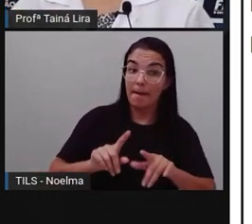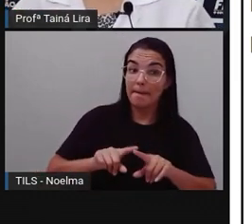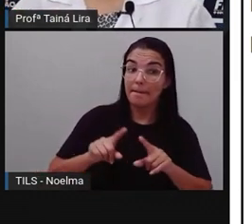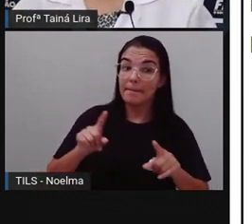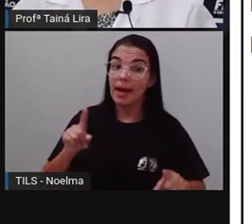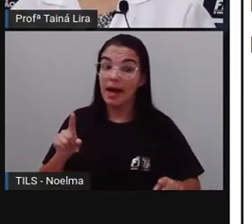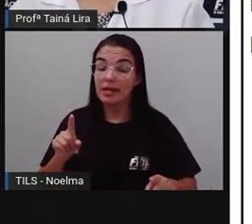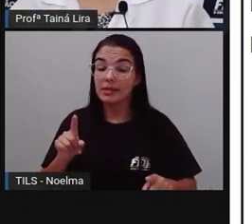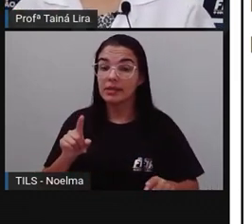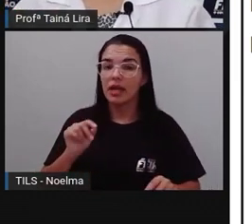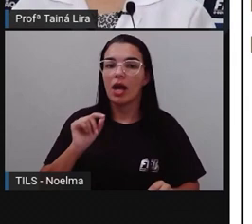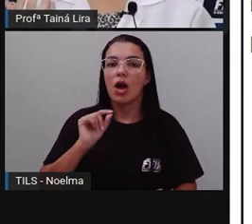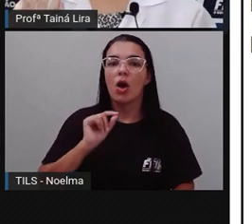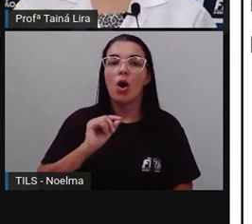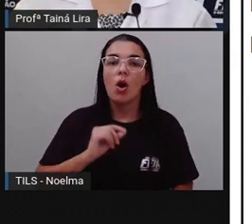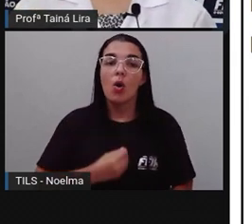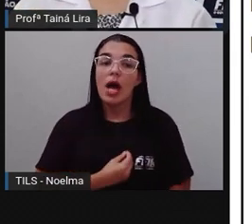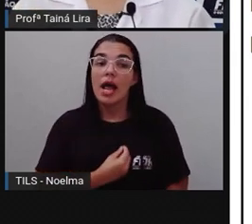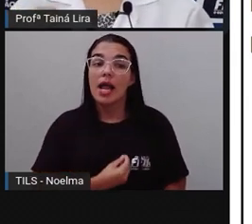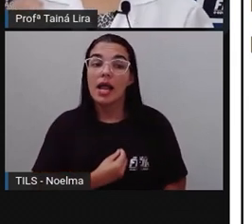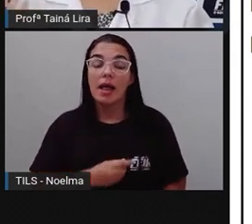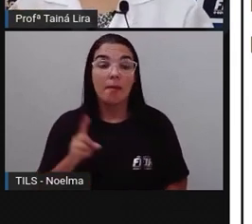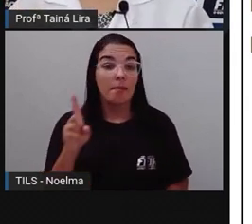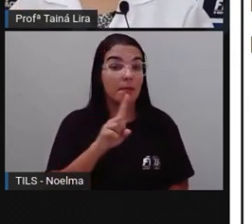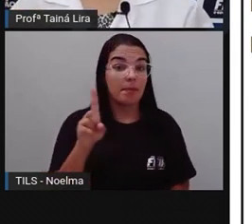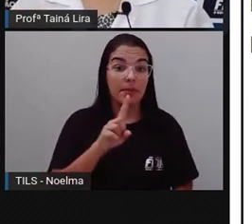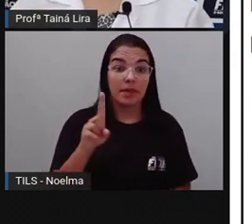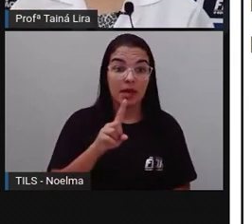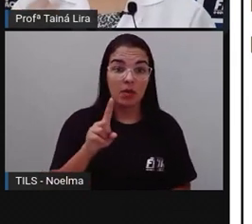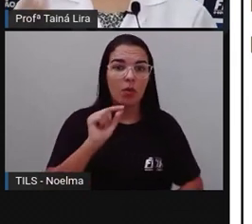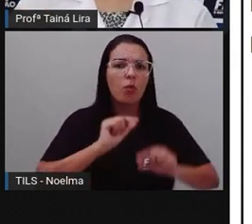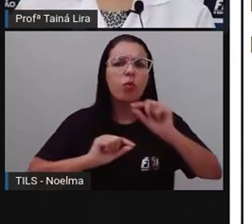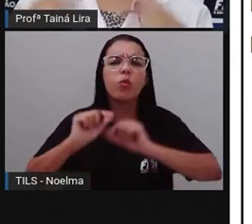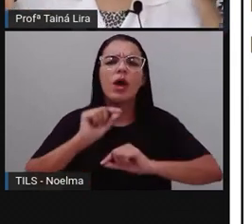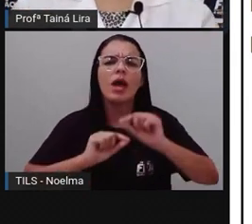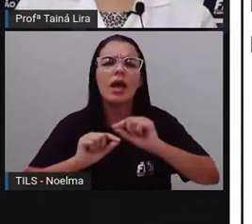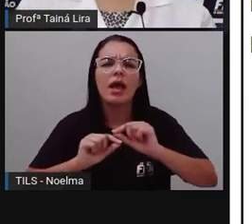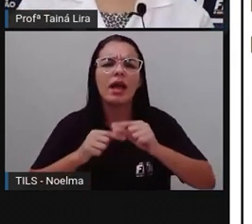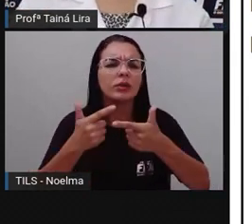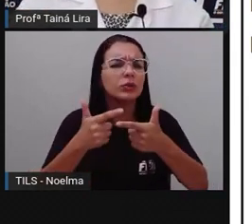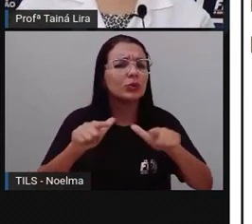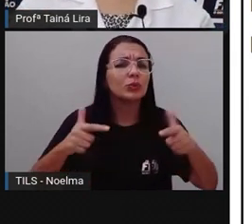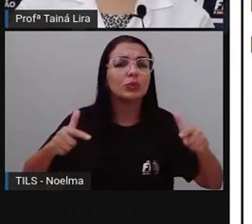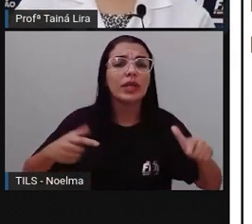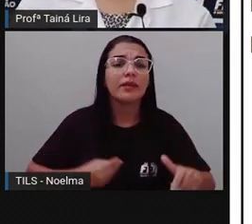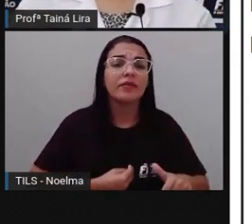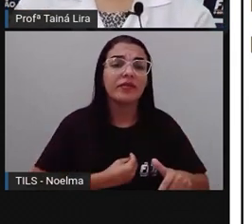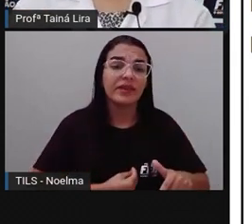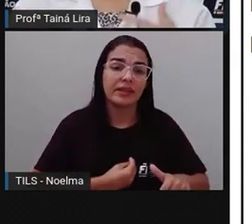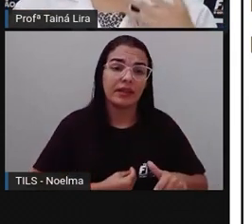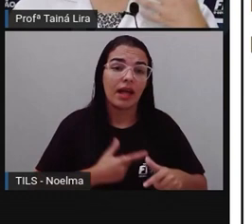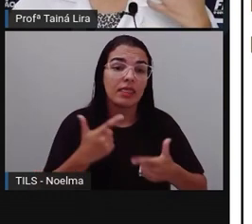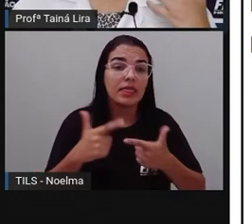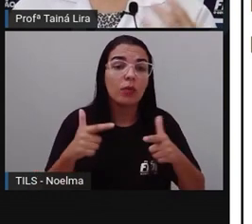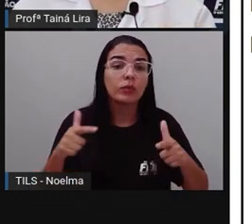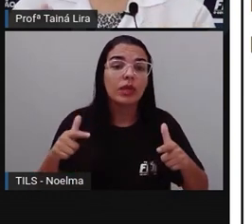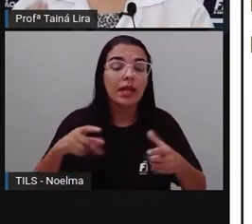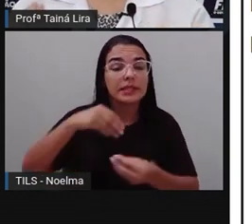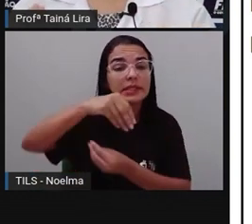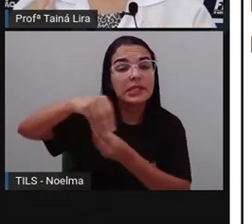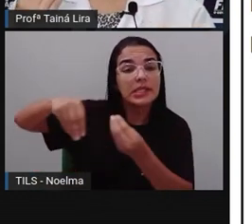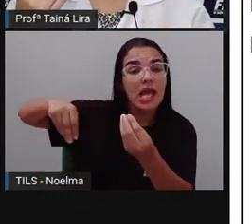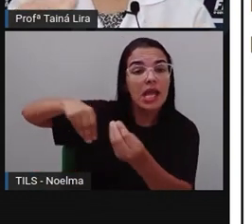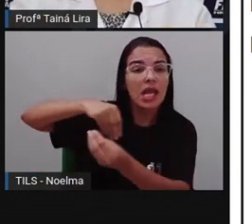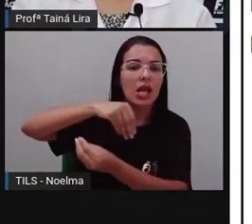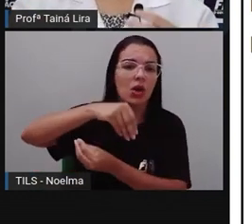vivos, São aqueles inanimados, Que não possuem vida e que não vão realizar esse ciclo. Então, mesmo que